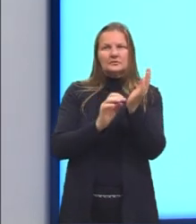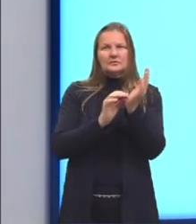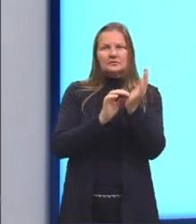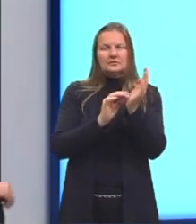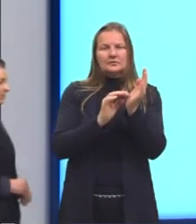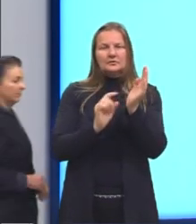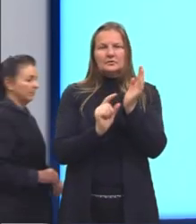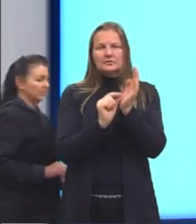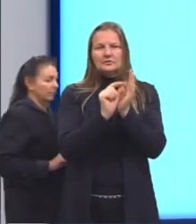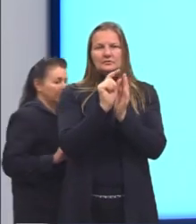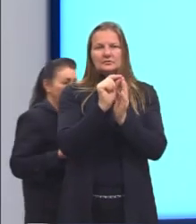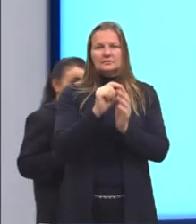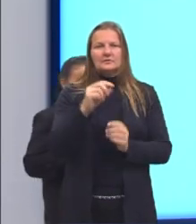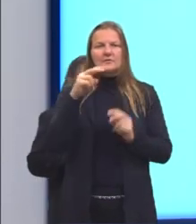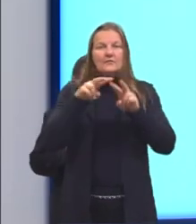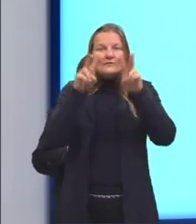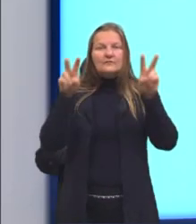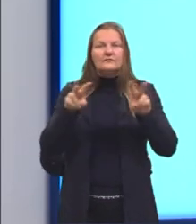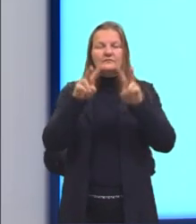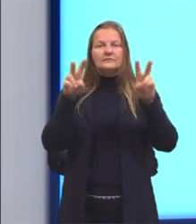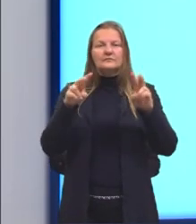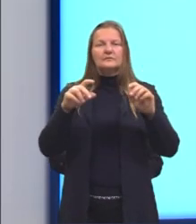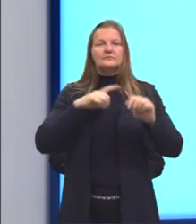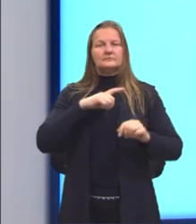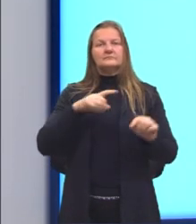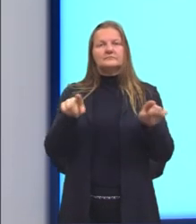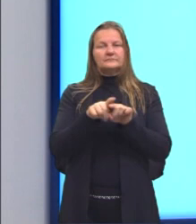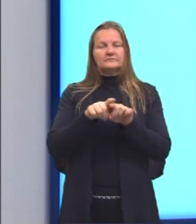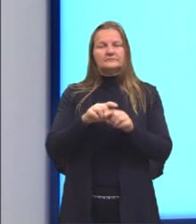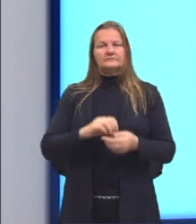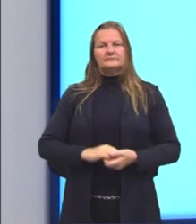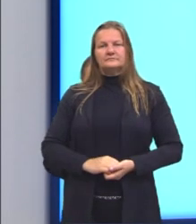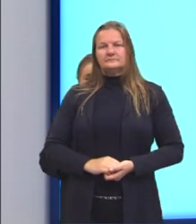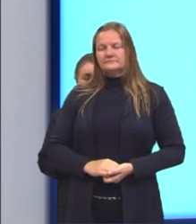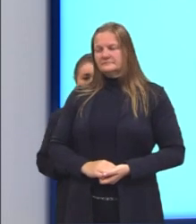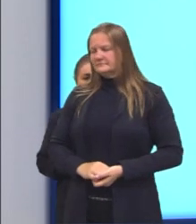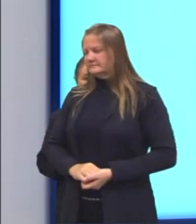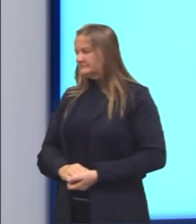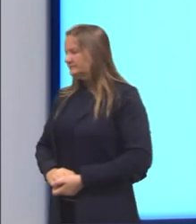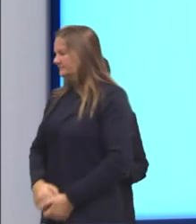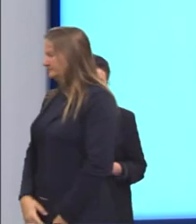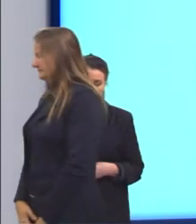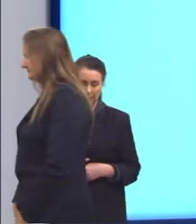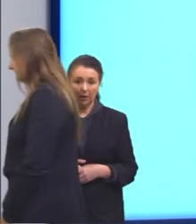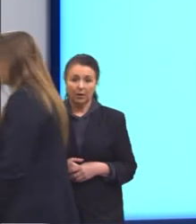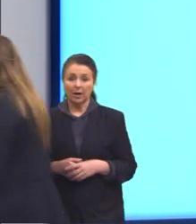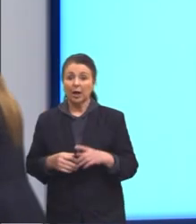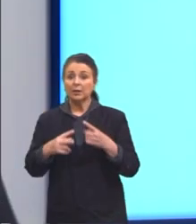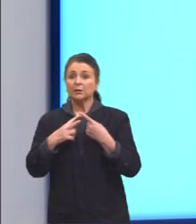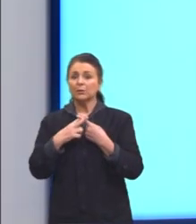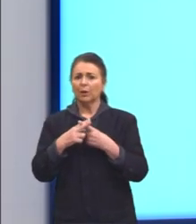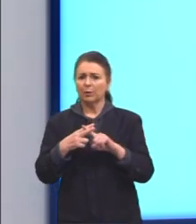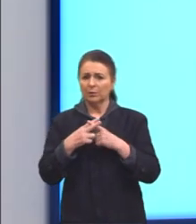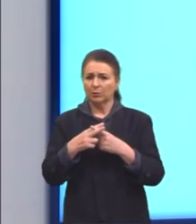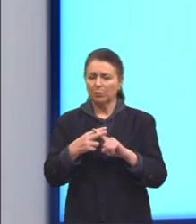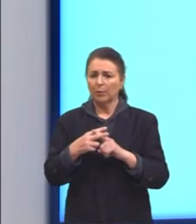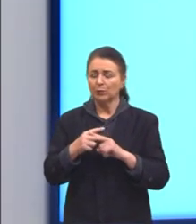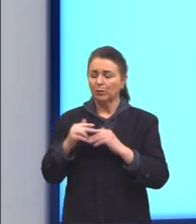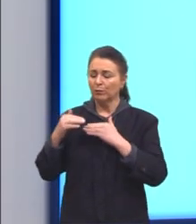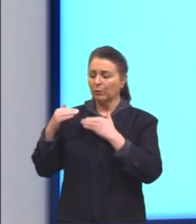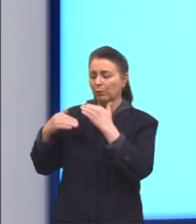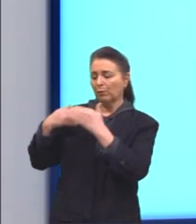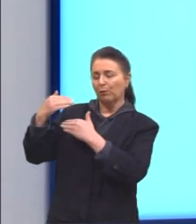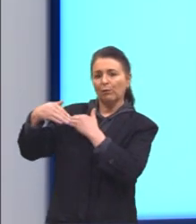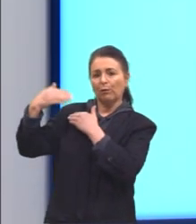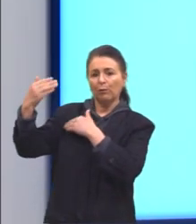visualizar no visor ali do goniômetro digital. São instrumentos, claro, que foram ali evoluídos ao